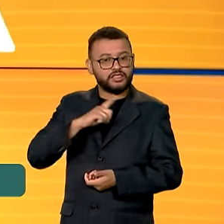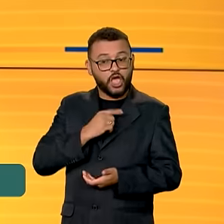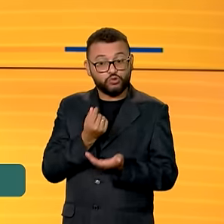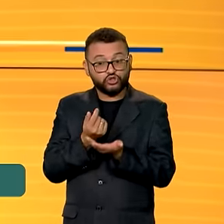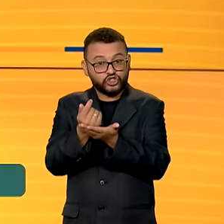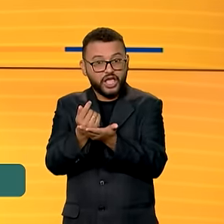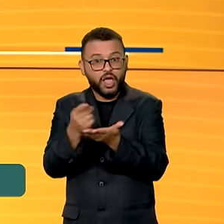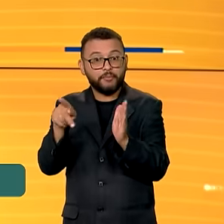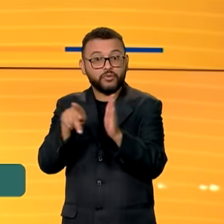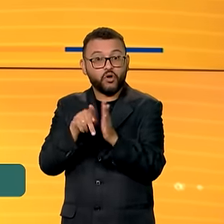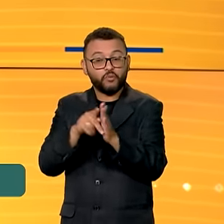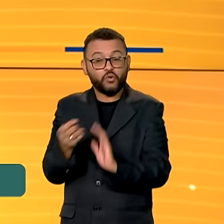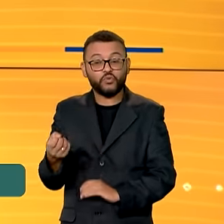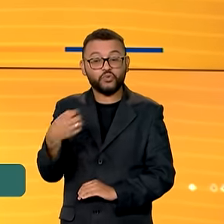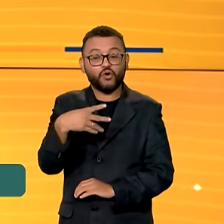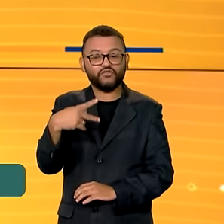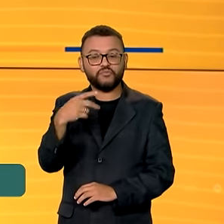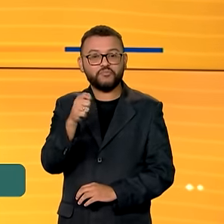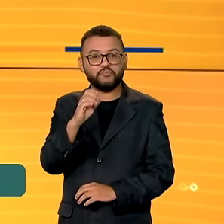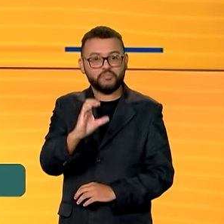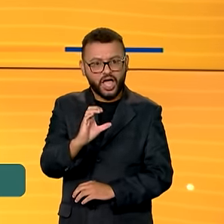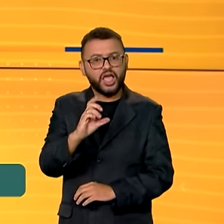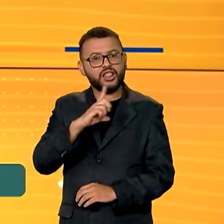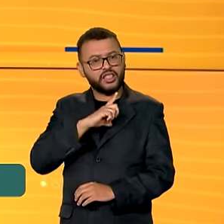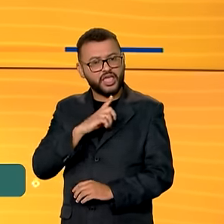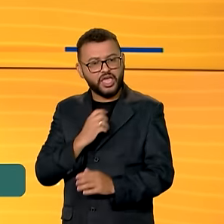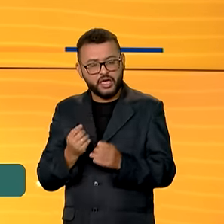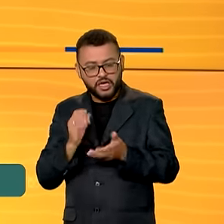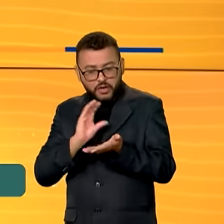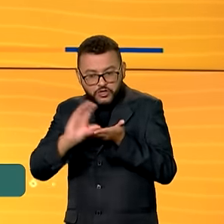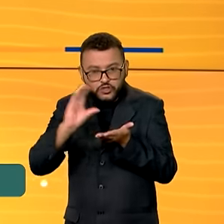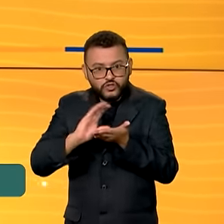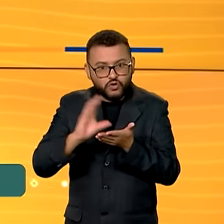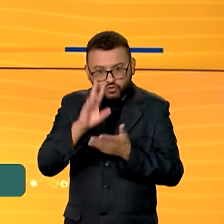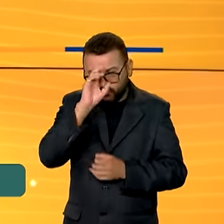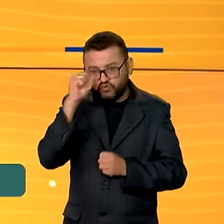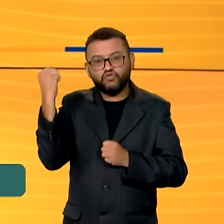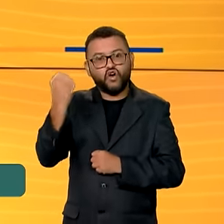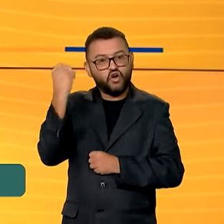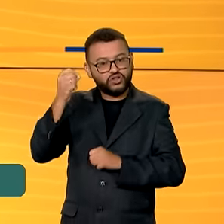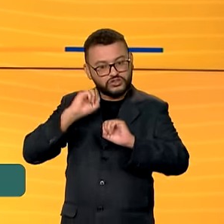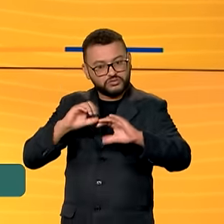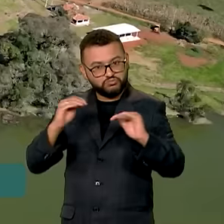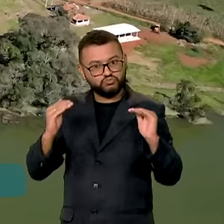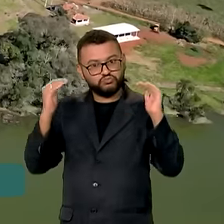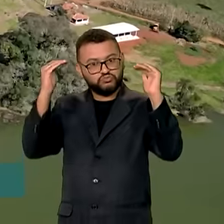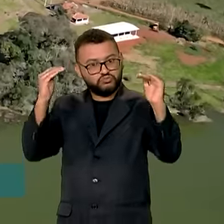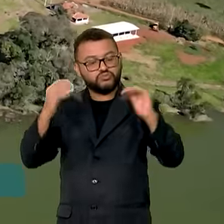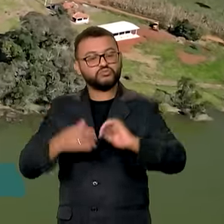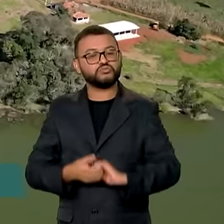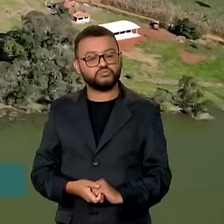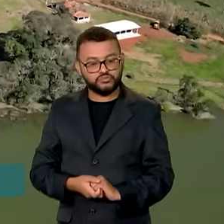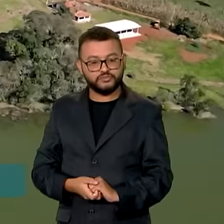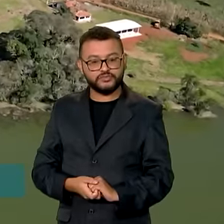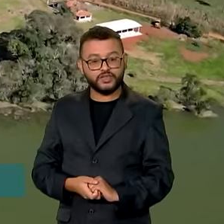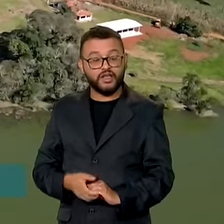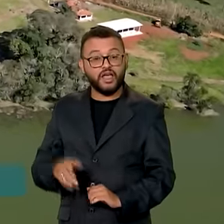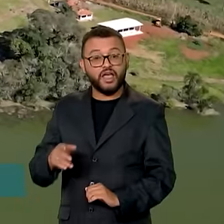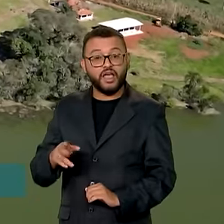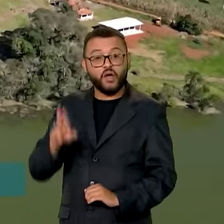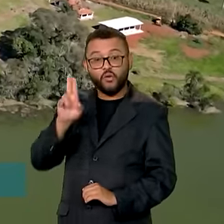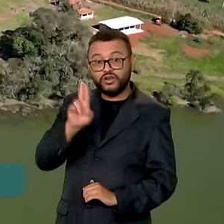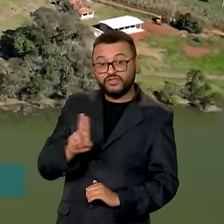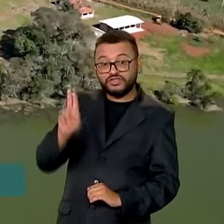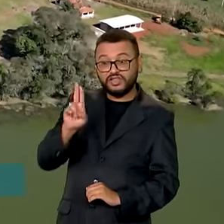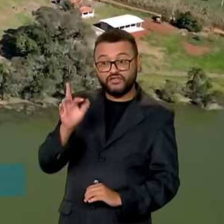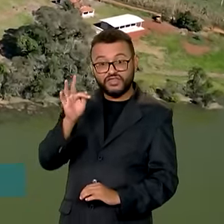recursos fazem parte do novo FAC, que está investindo pesado na educação superior no país. A Universidade